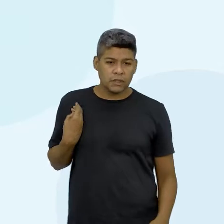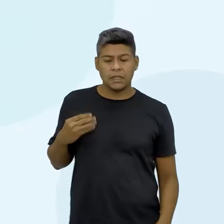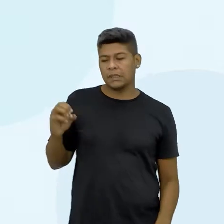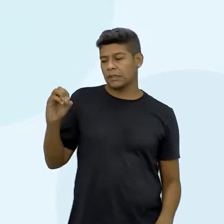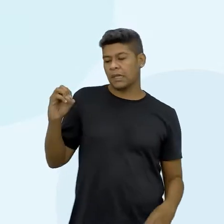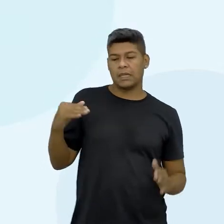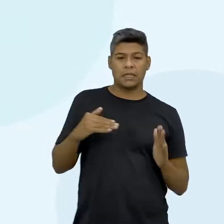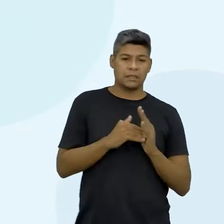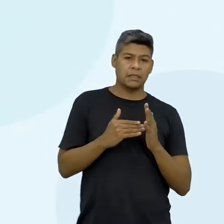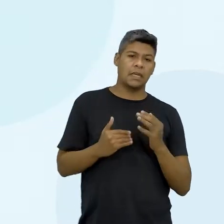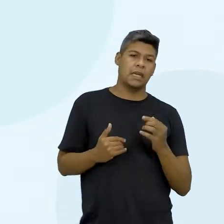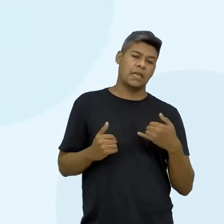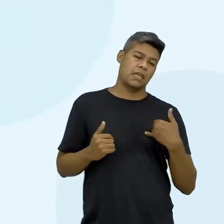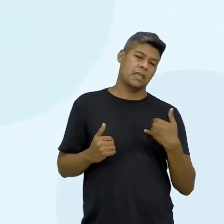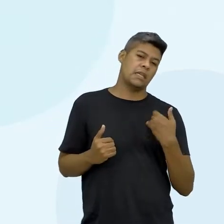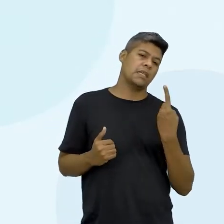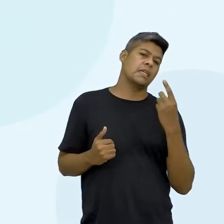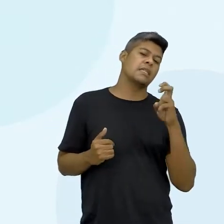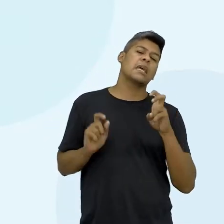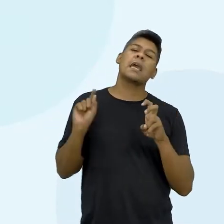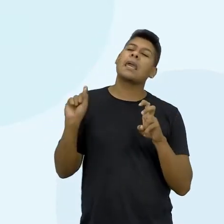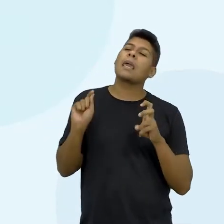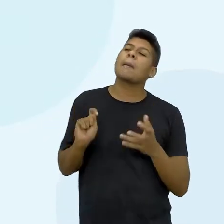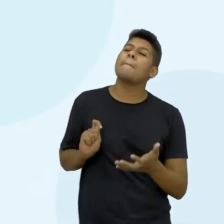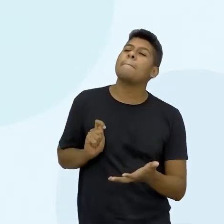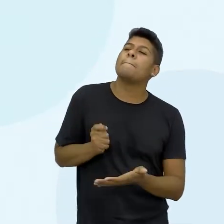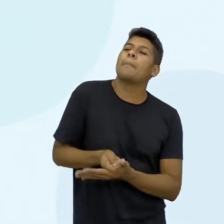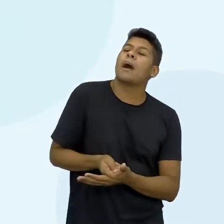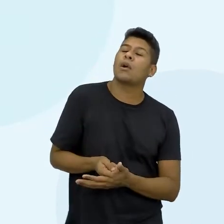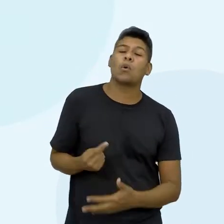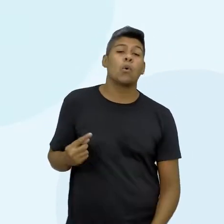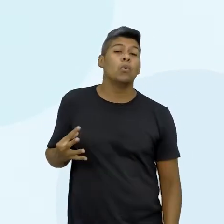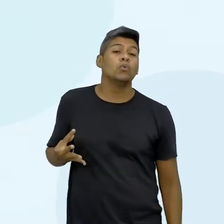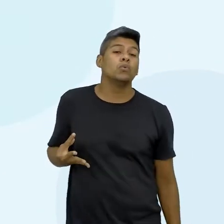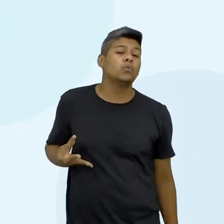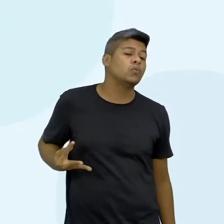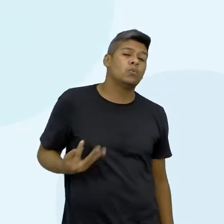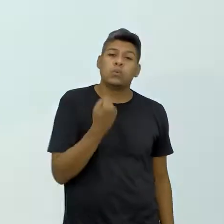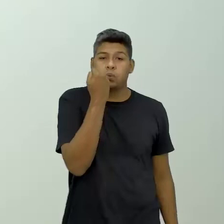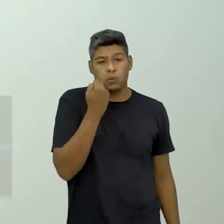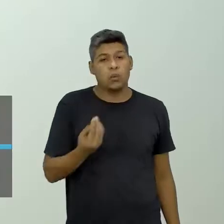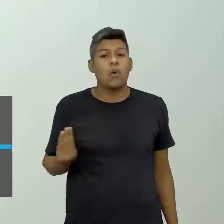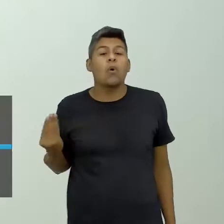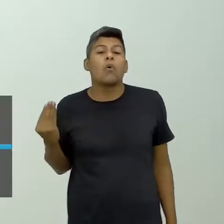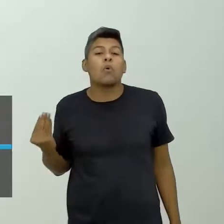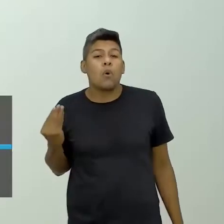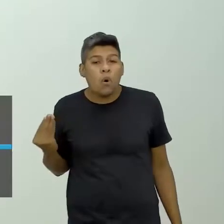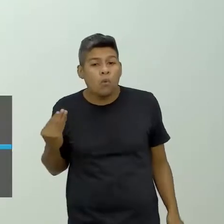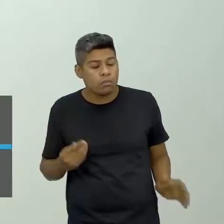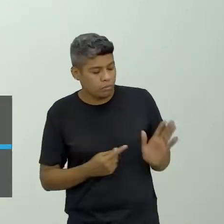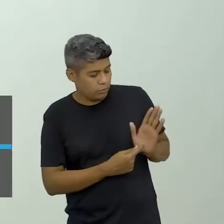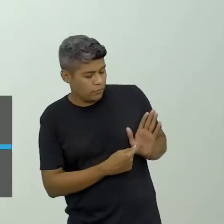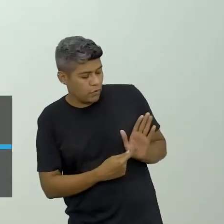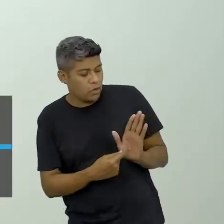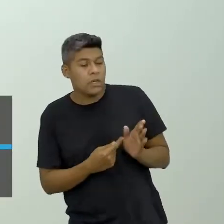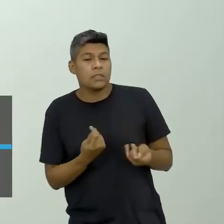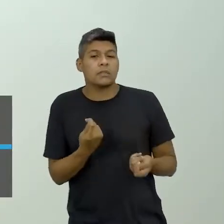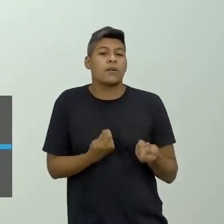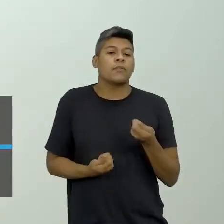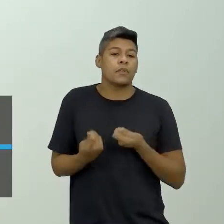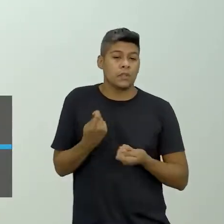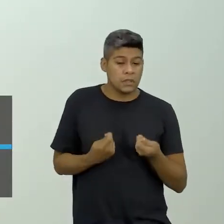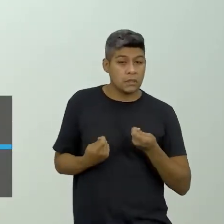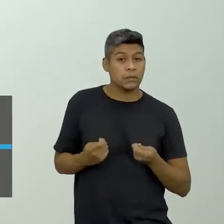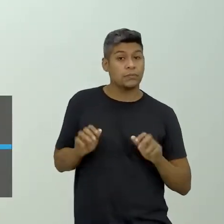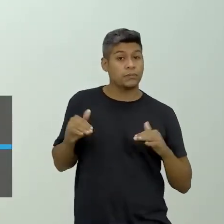zero aos 15 anos, quem pagou tudo que a gente consumiu aí, como que foi essa projeção financeira. Então, com